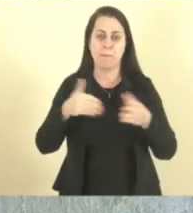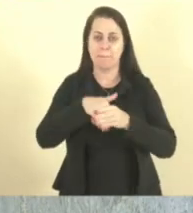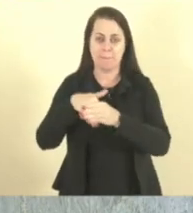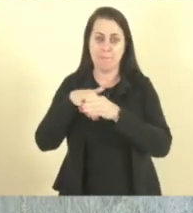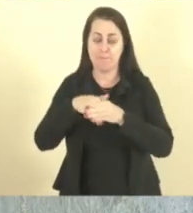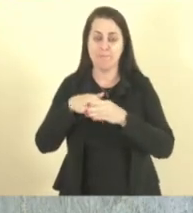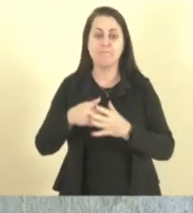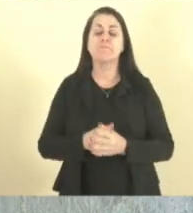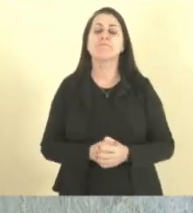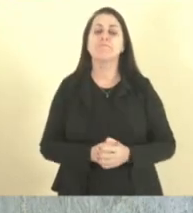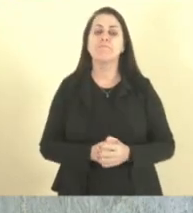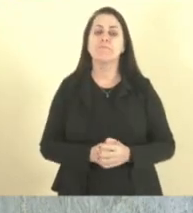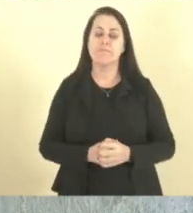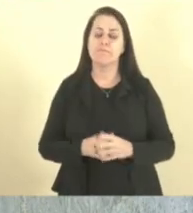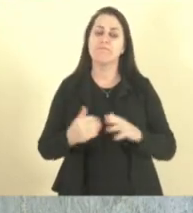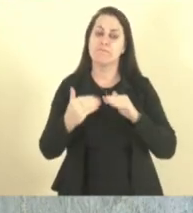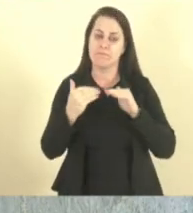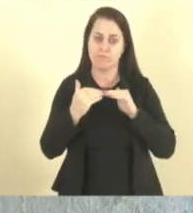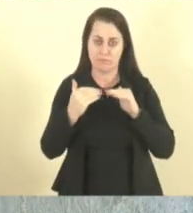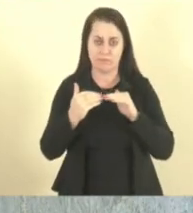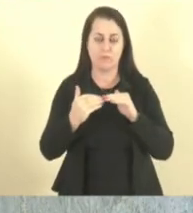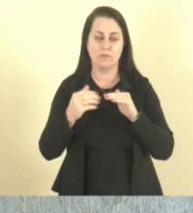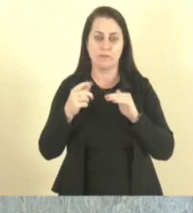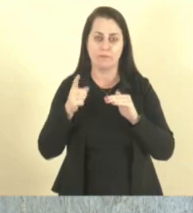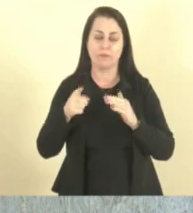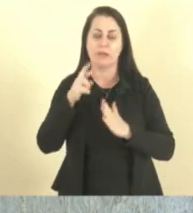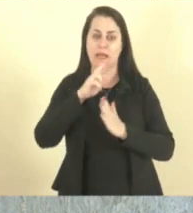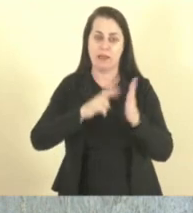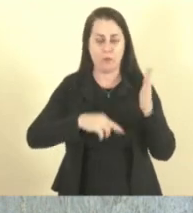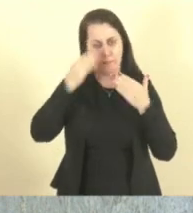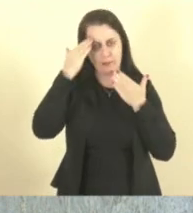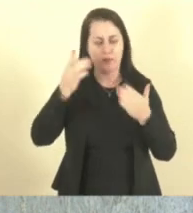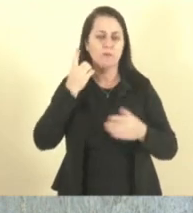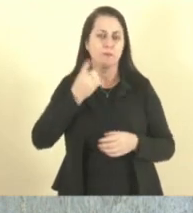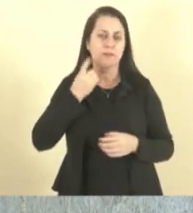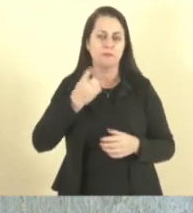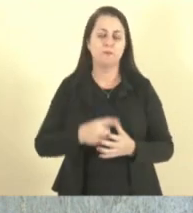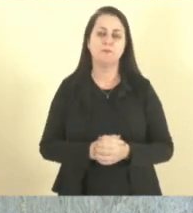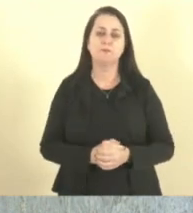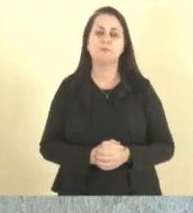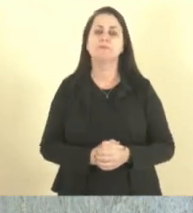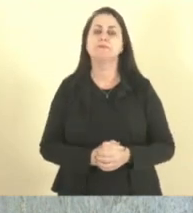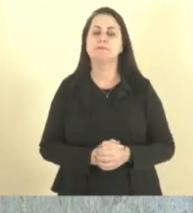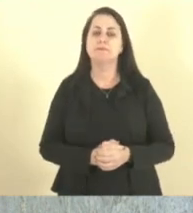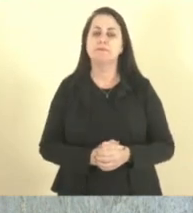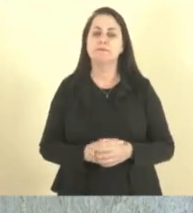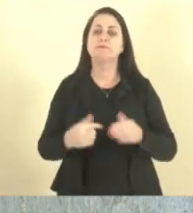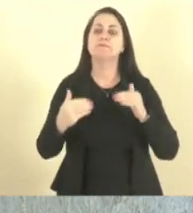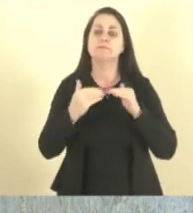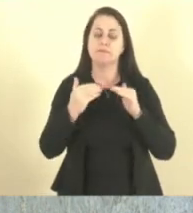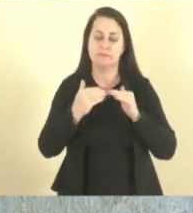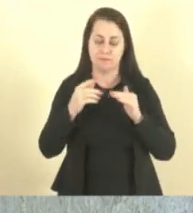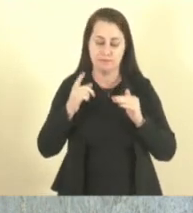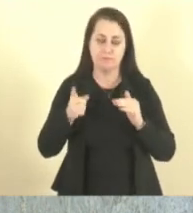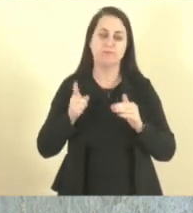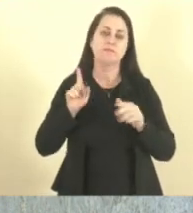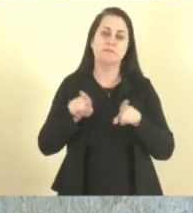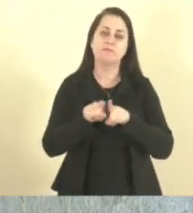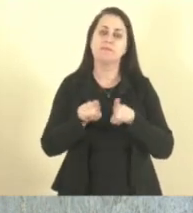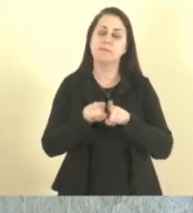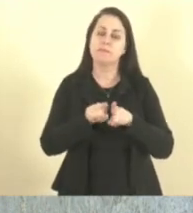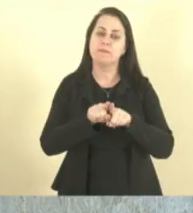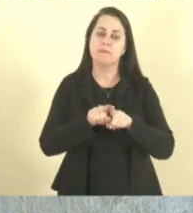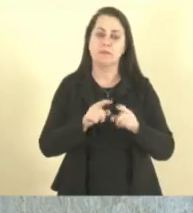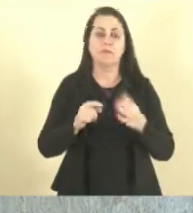Deputada Raquel. Voto com o relator. Obrigada aí, deputado. Com o relator, deputado Coronel Elton. Voto com o relator. Com o relator também